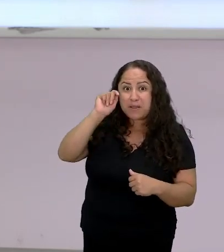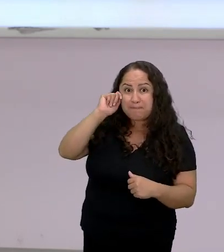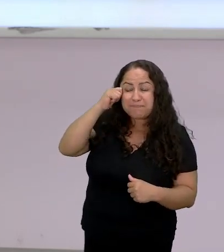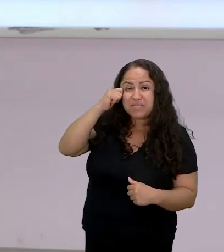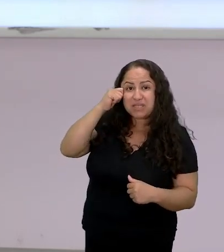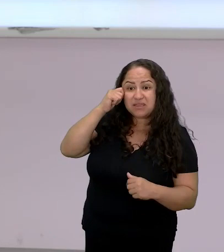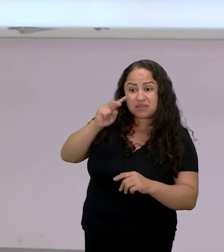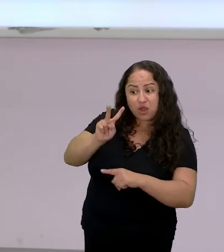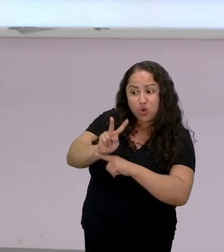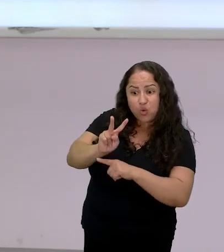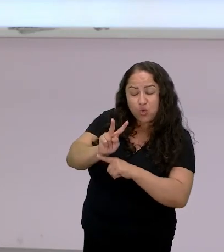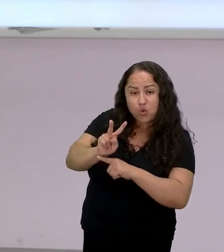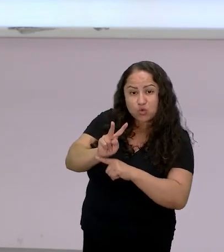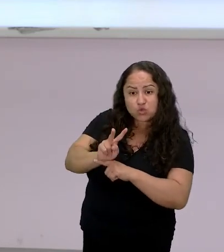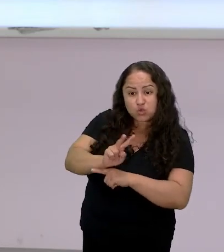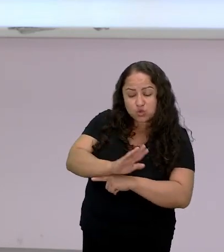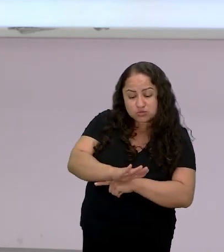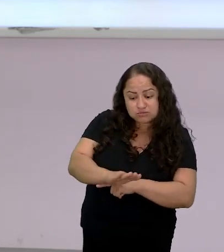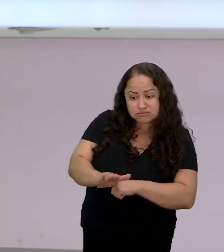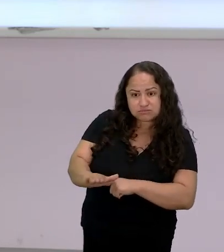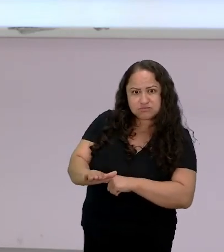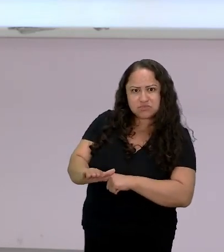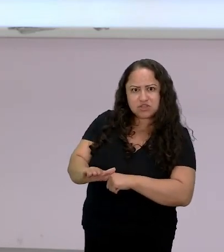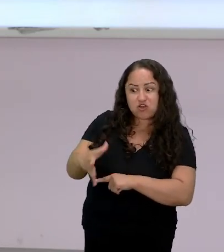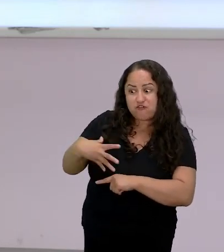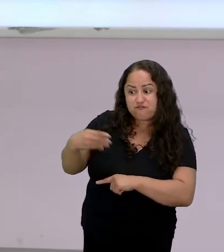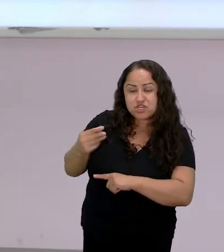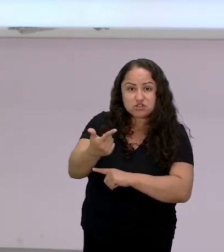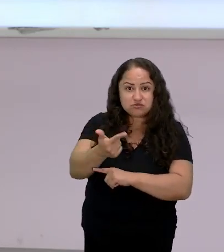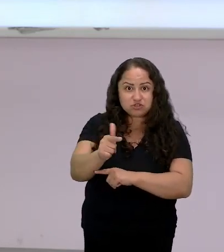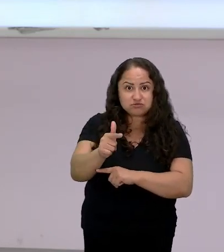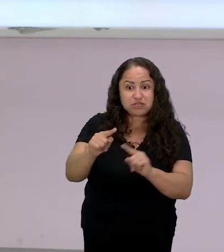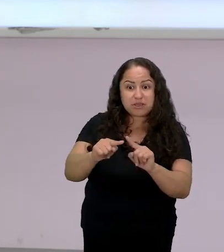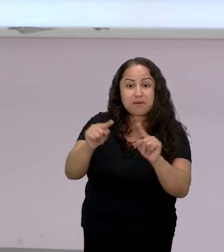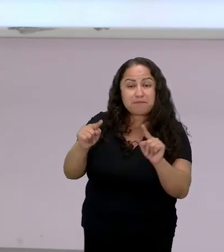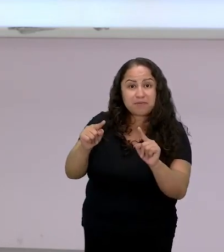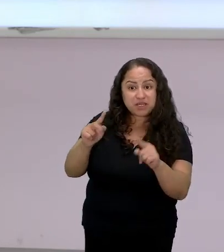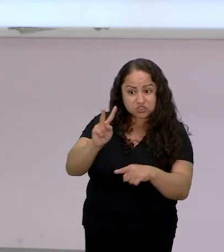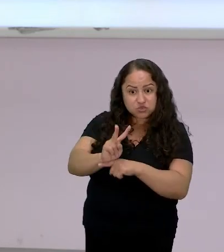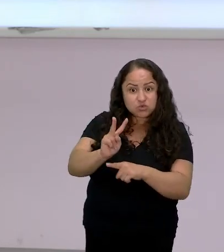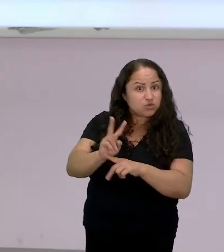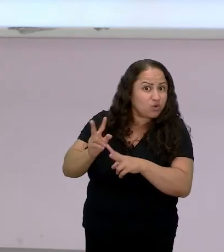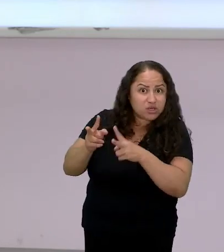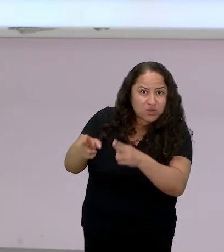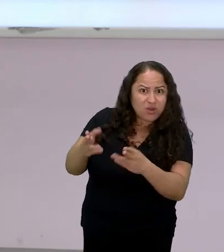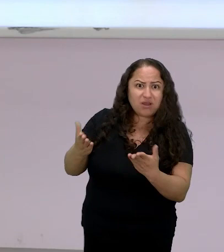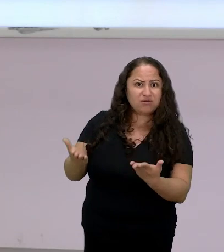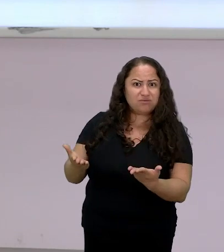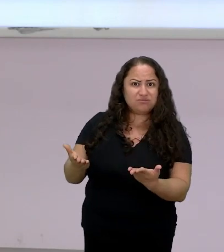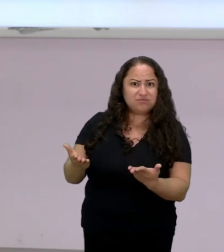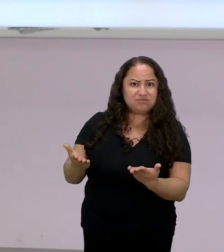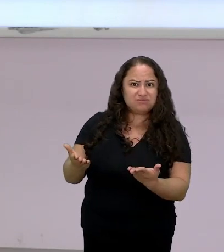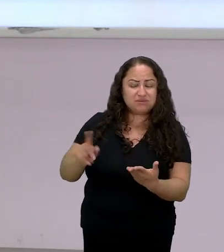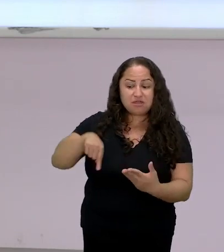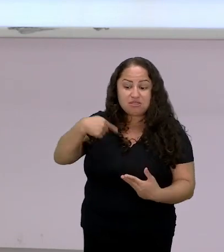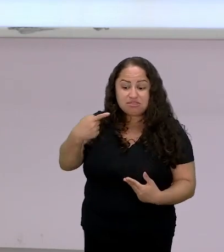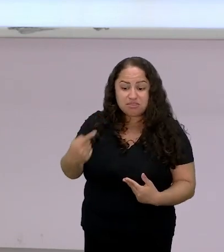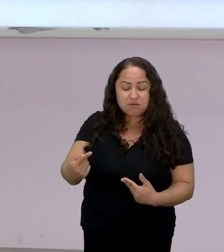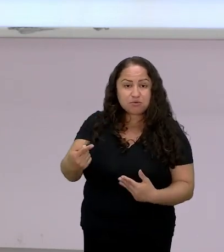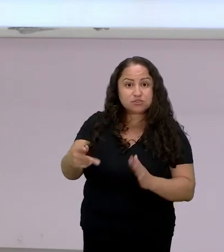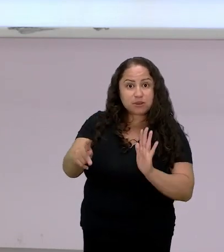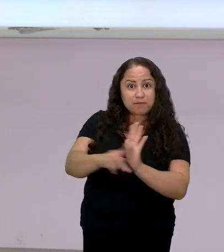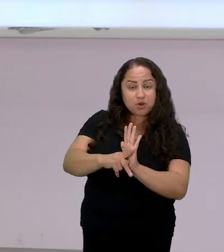não teve o filho dela mas ela cuidou como se fosse dela né e depois a própria